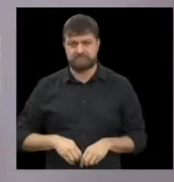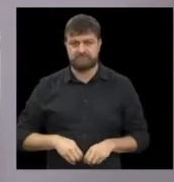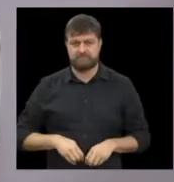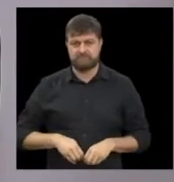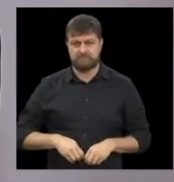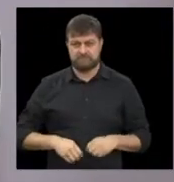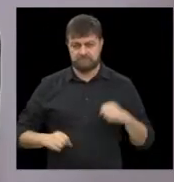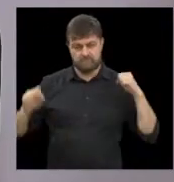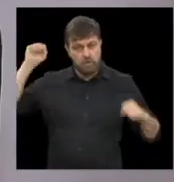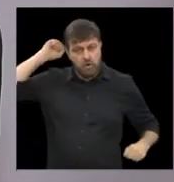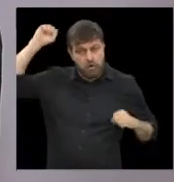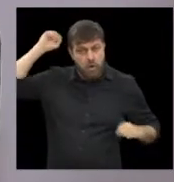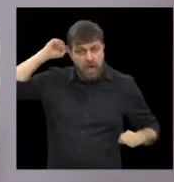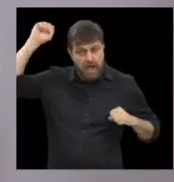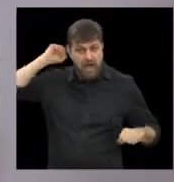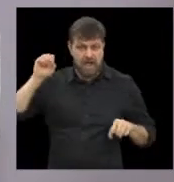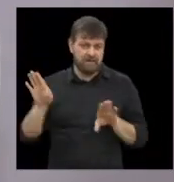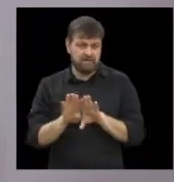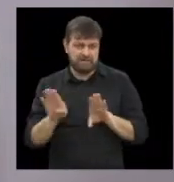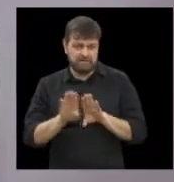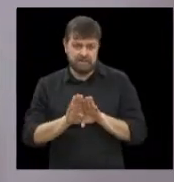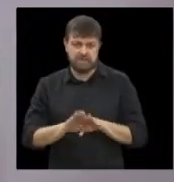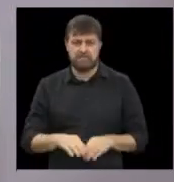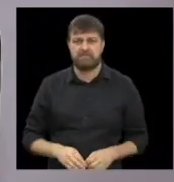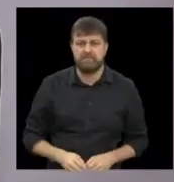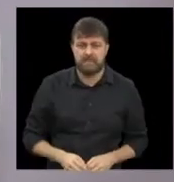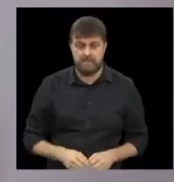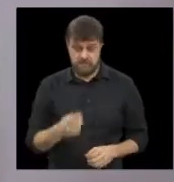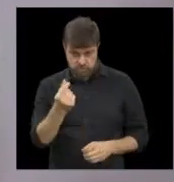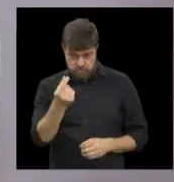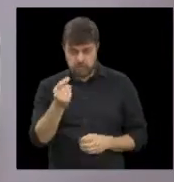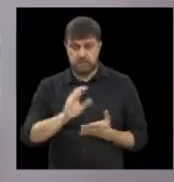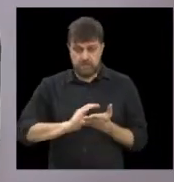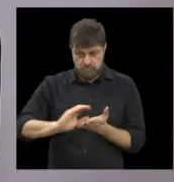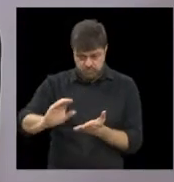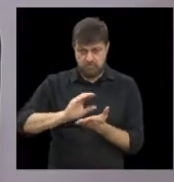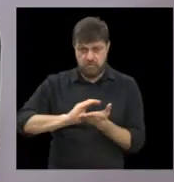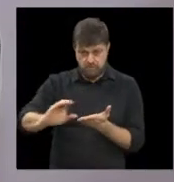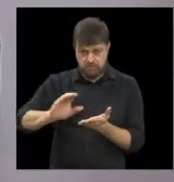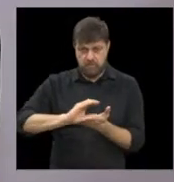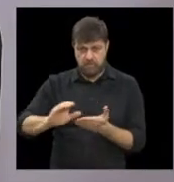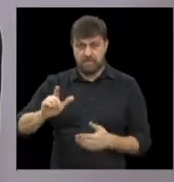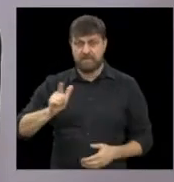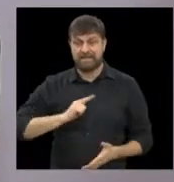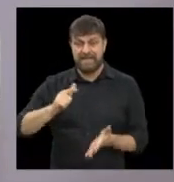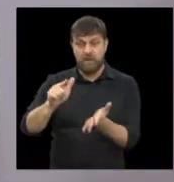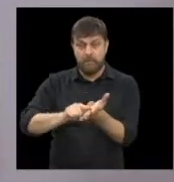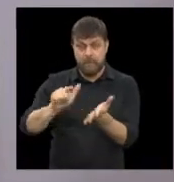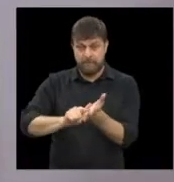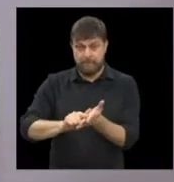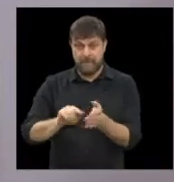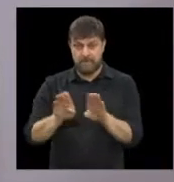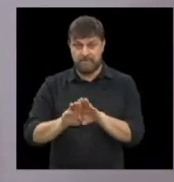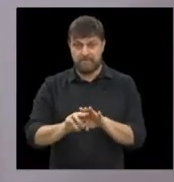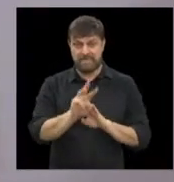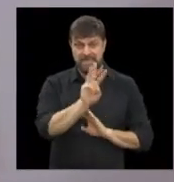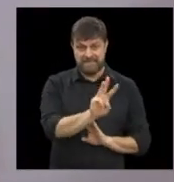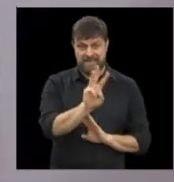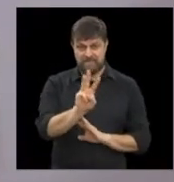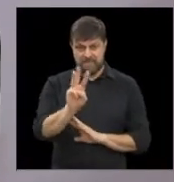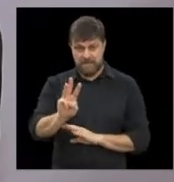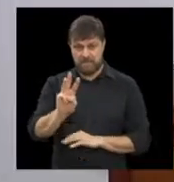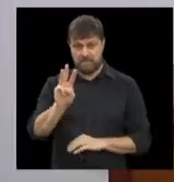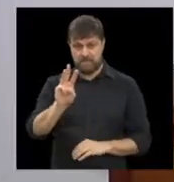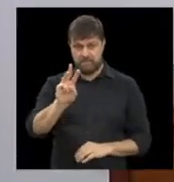banho, né, também a parte de doação financeira, então nós temos pelo folder ou pelo site do